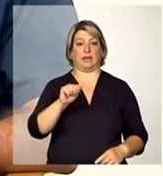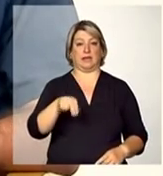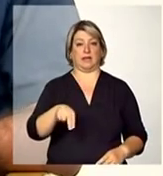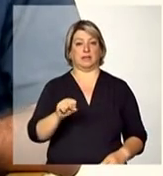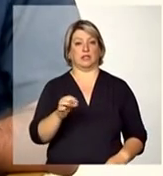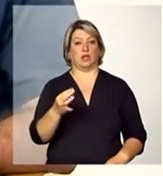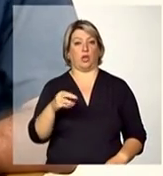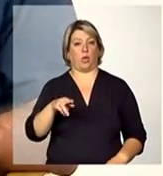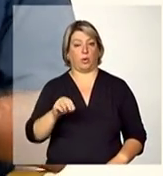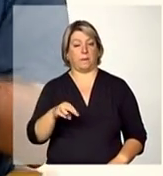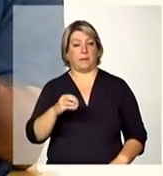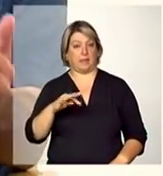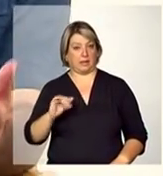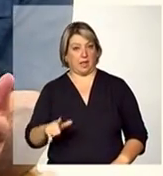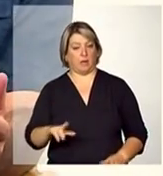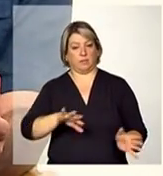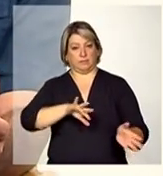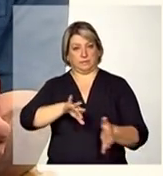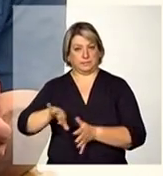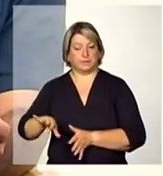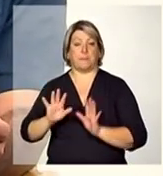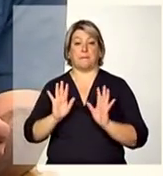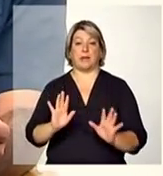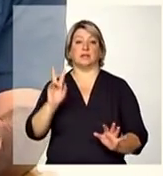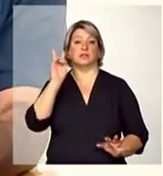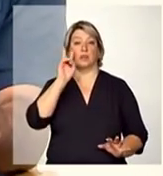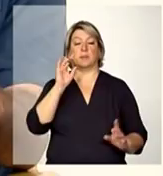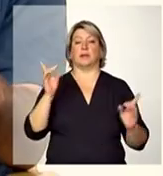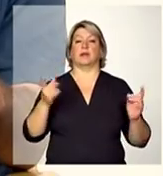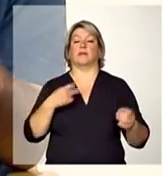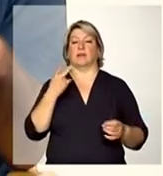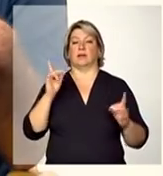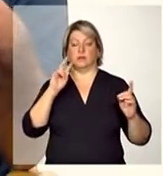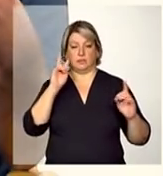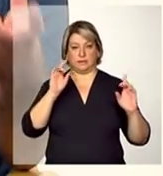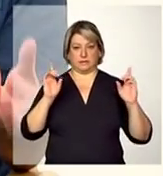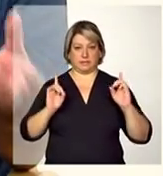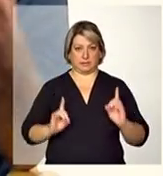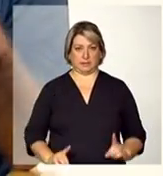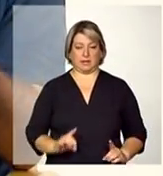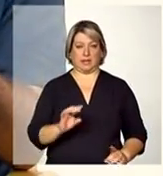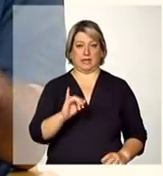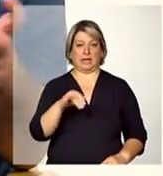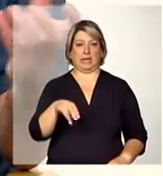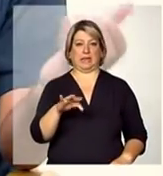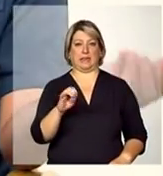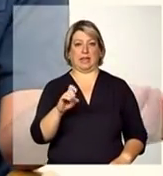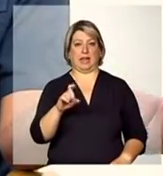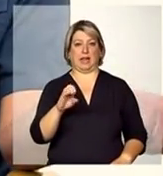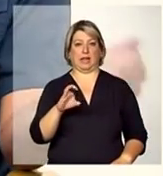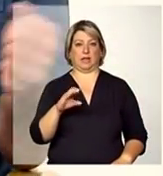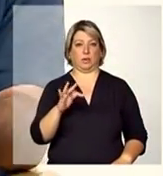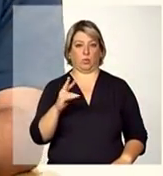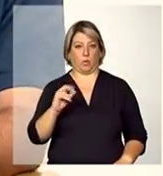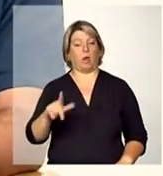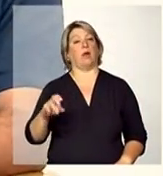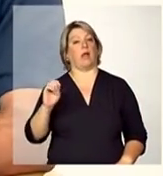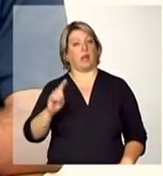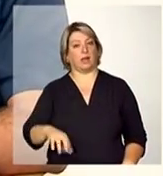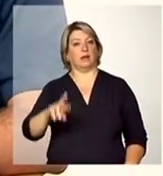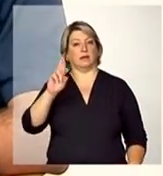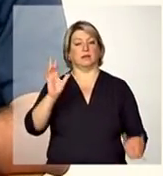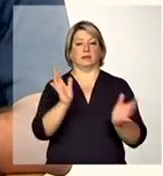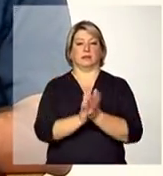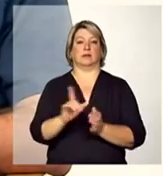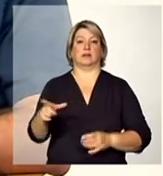direito quando a gente fala de deficiência intelectual a gente está falando de uma outra coisa que é sim uma das responsabilidades da assistência